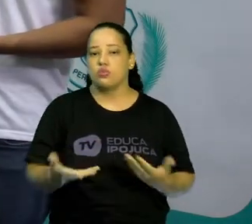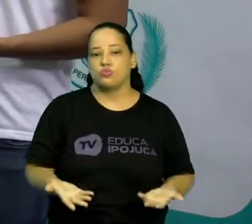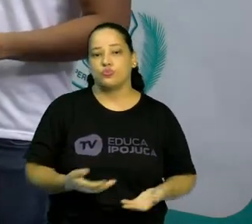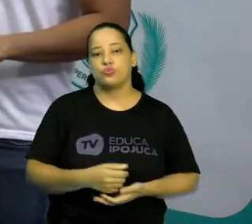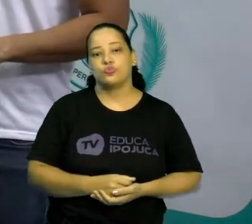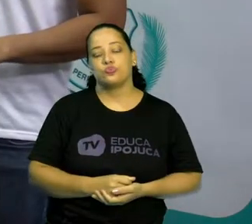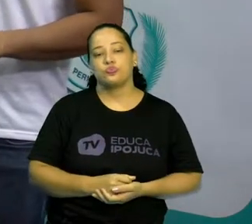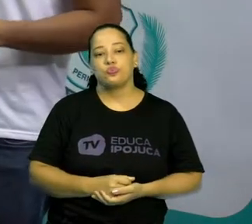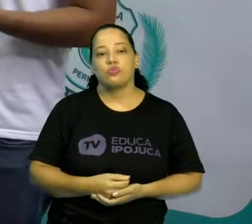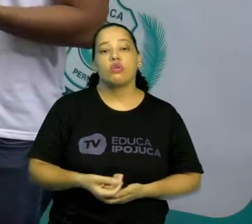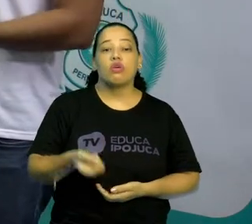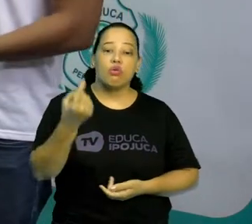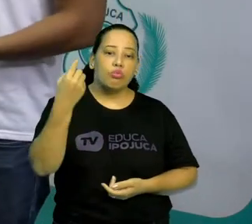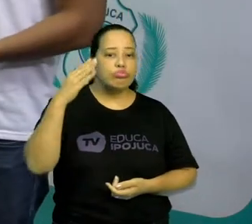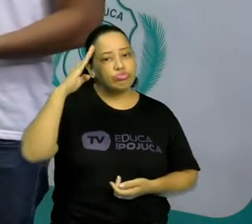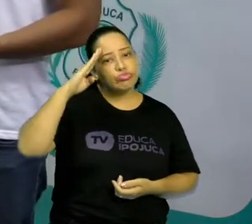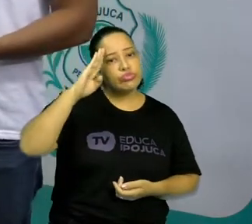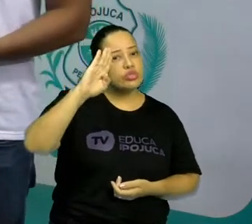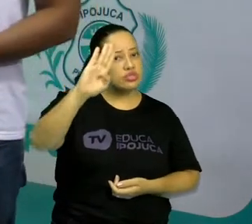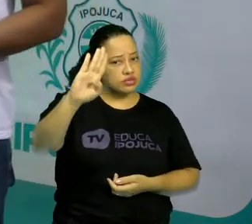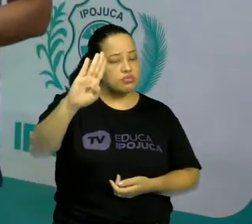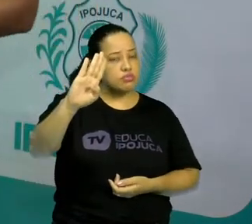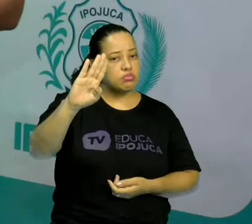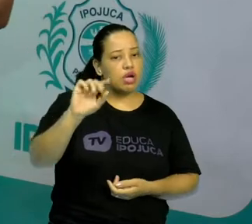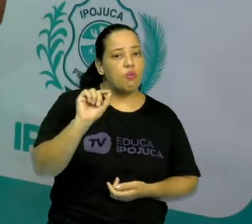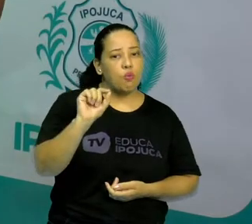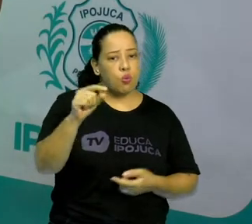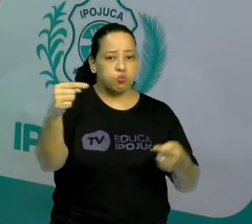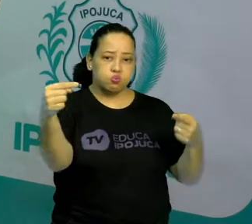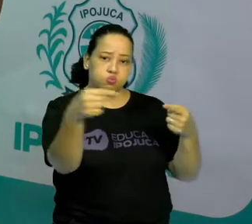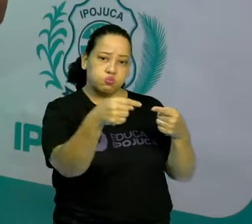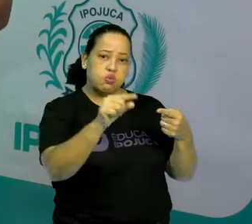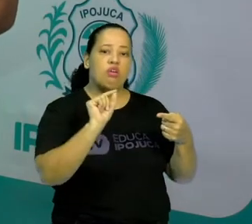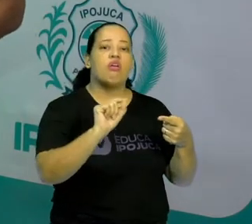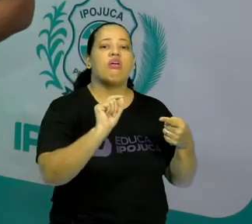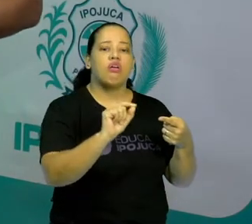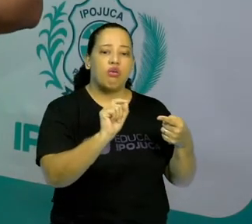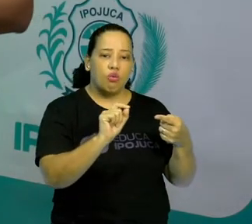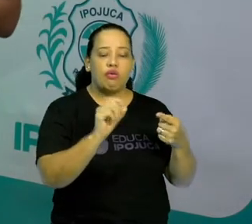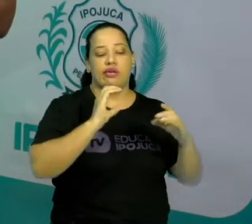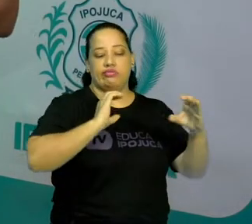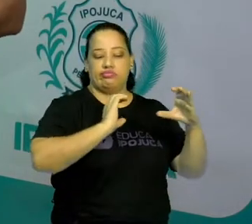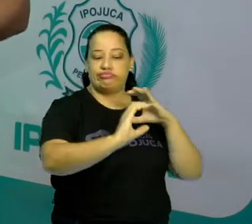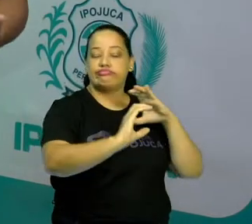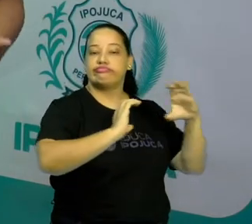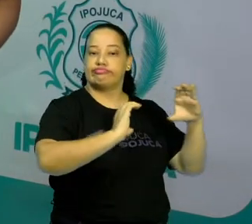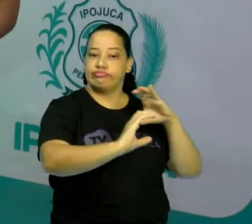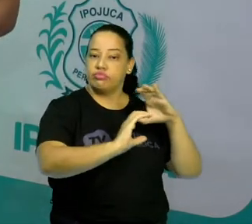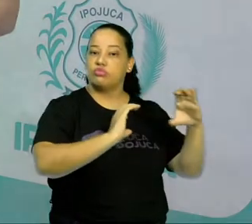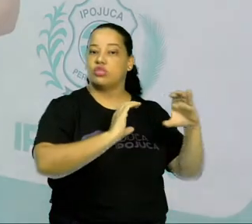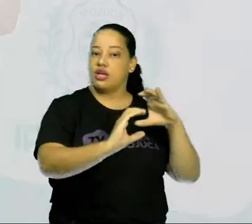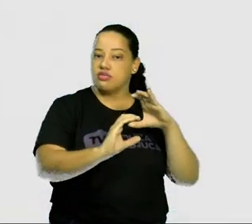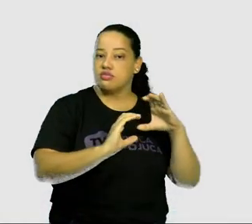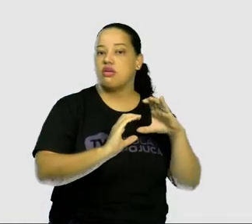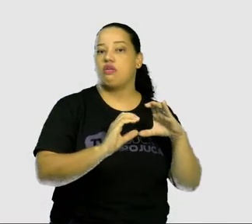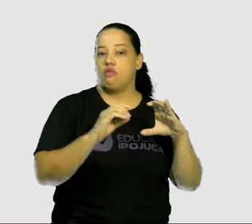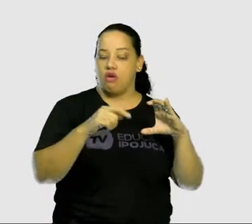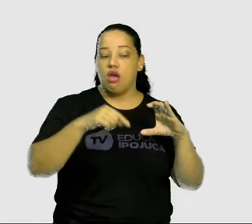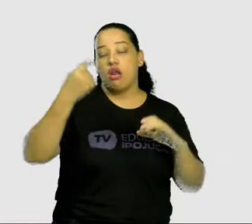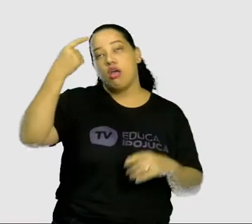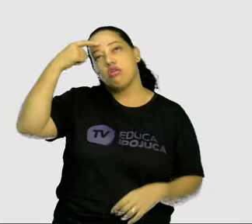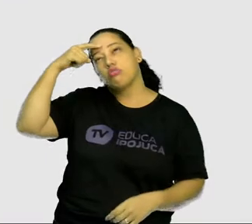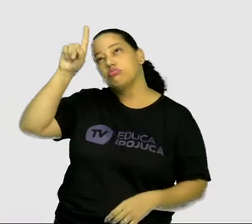O princípio dos jogos de improvisação é a comunicação. Ele vai surgir a partir da